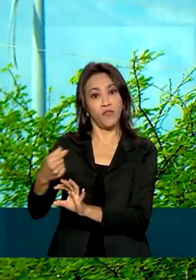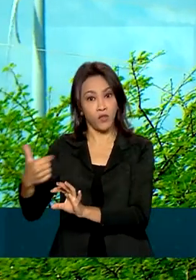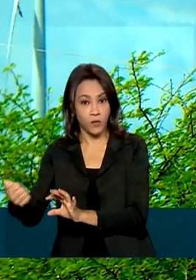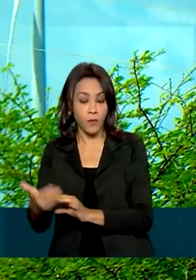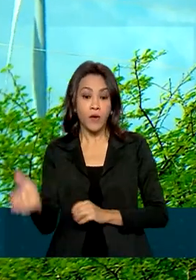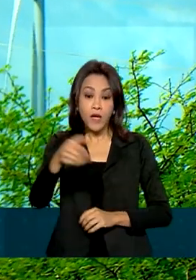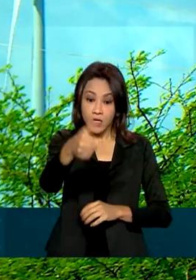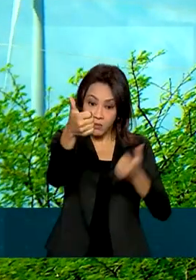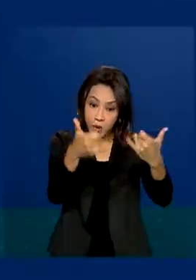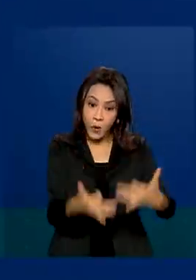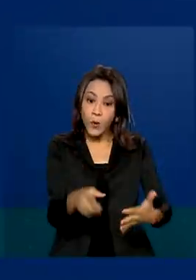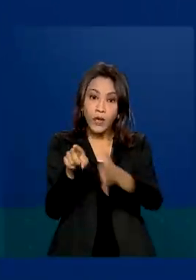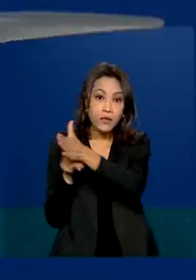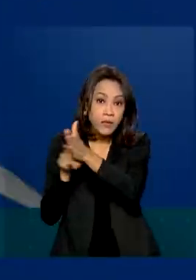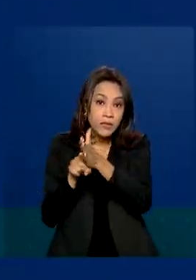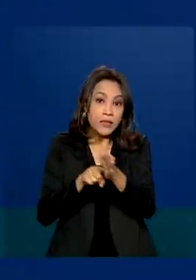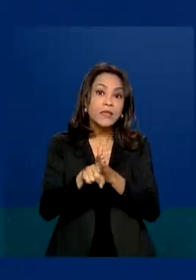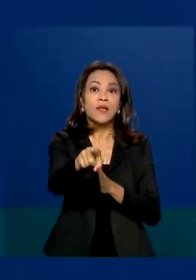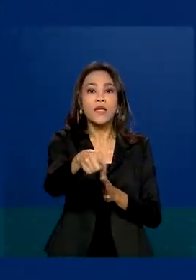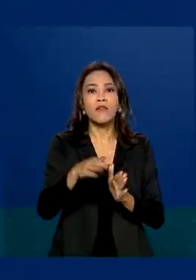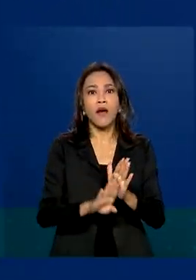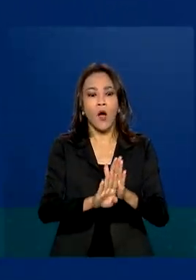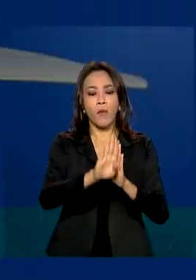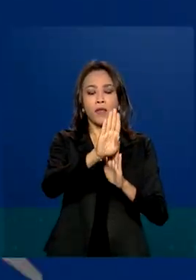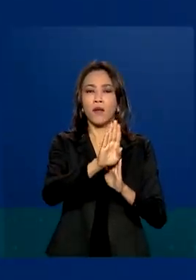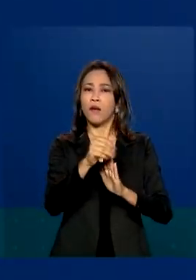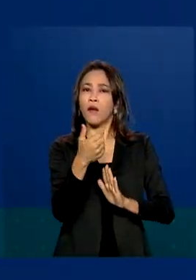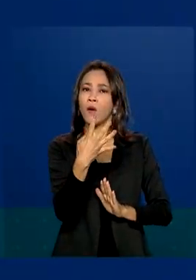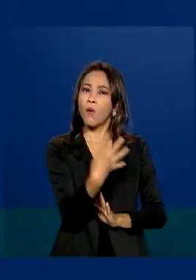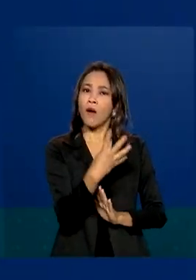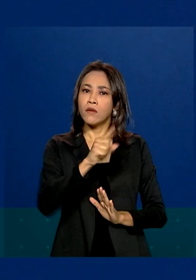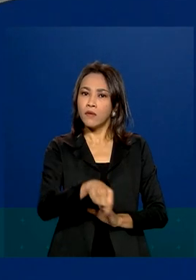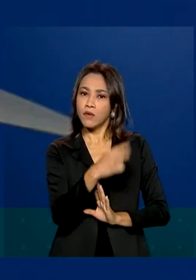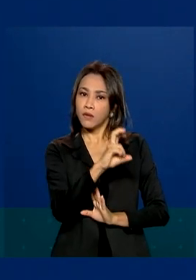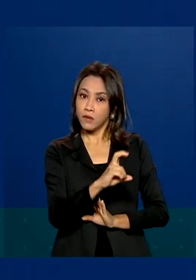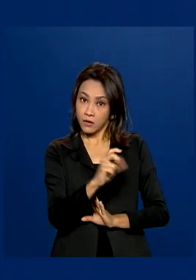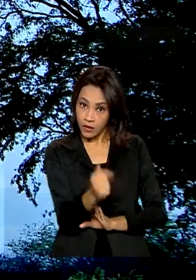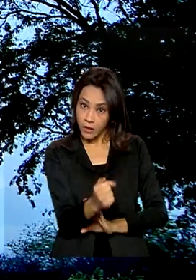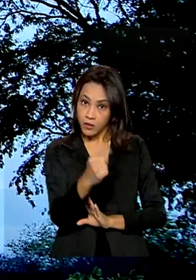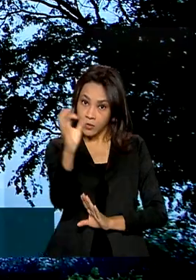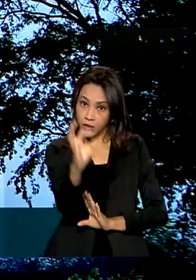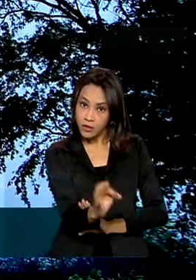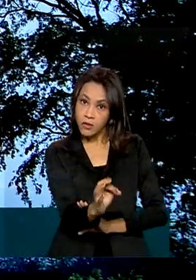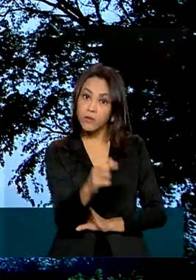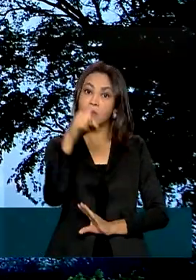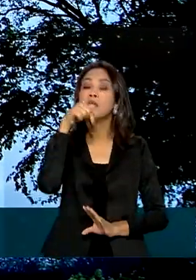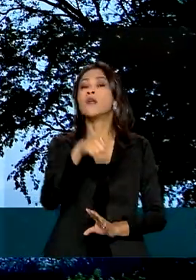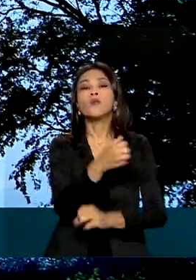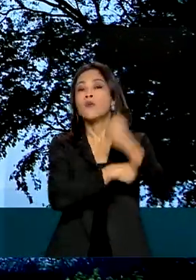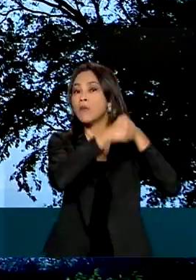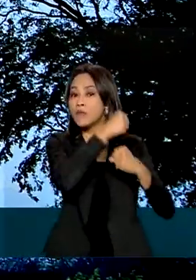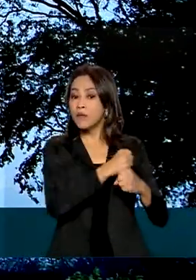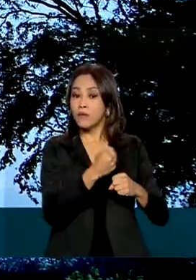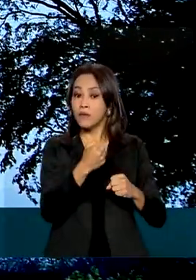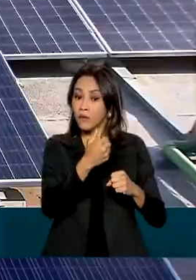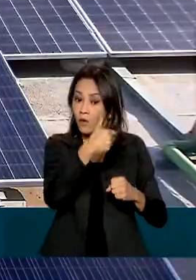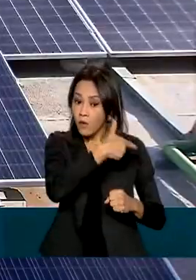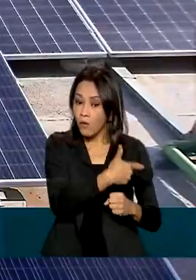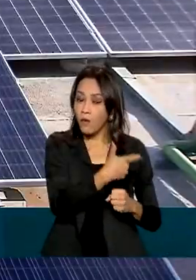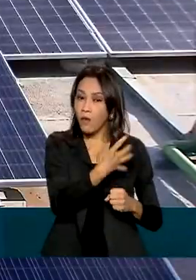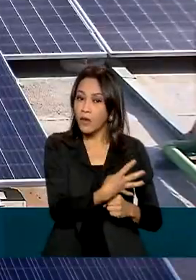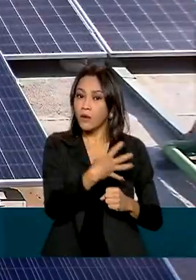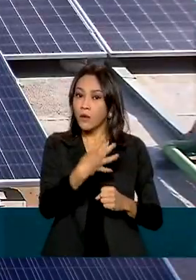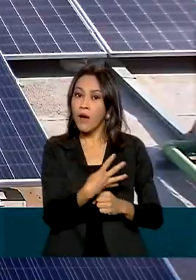interna de energia elétrica deve crescer 4,7% em 2021, com 44,5%